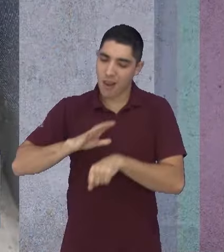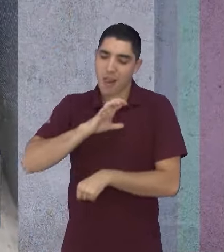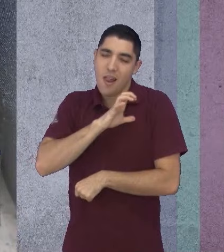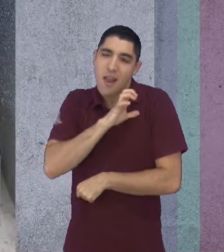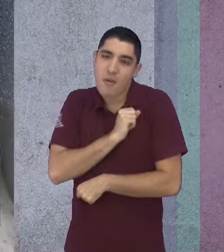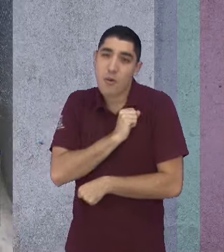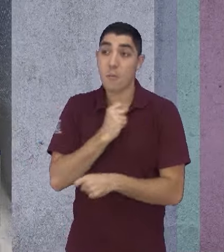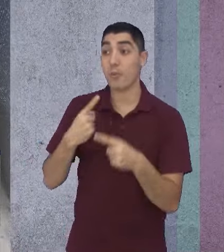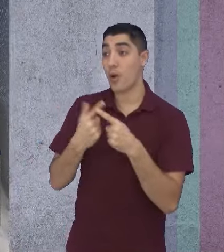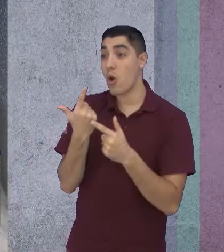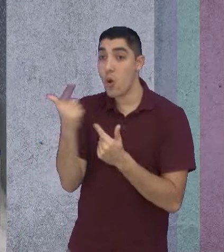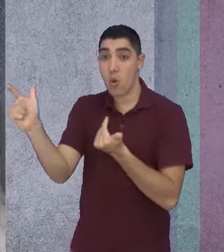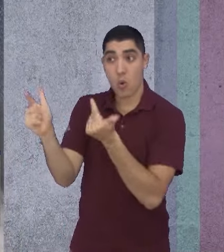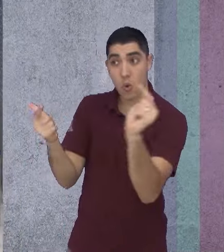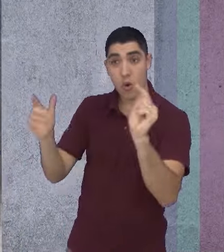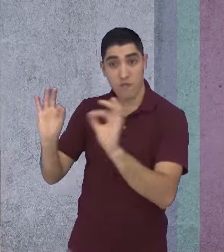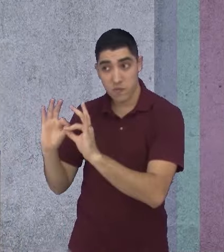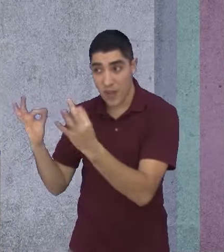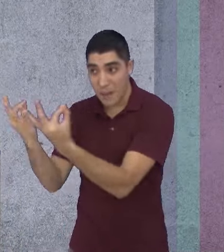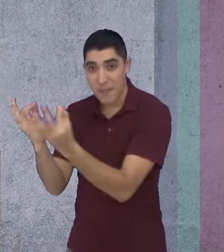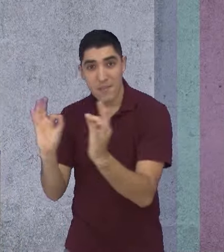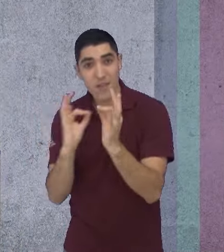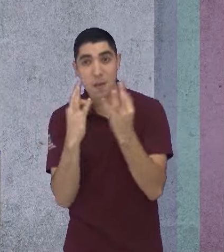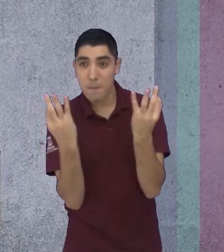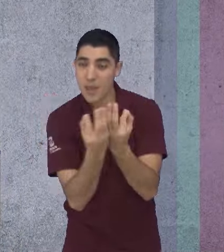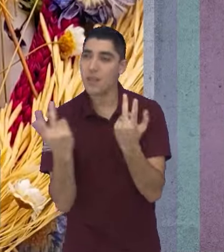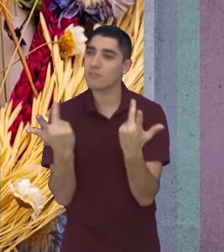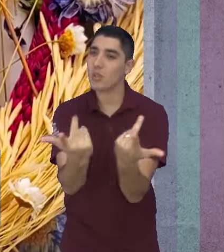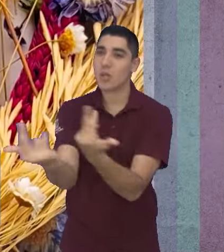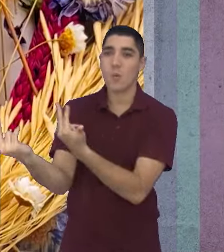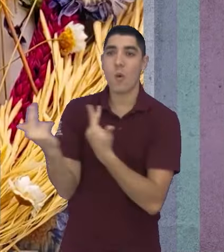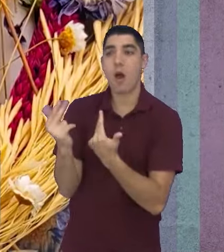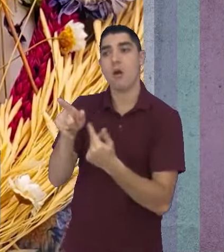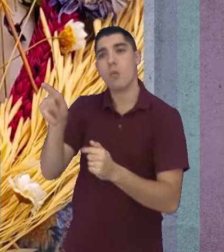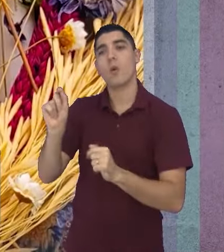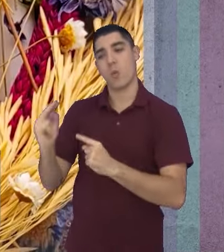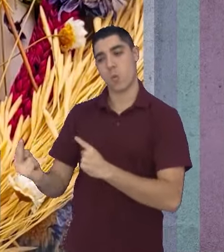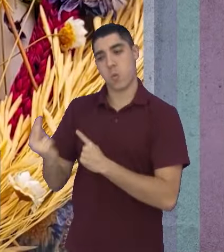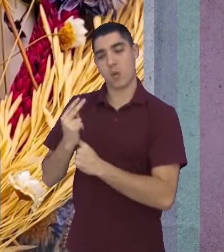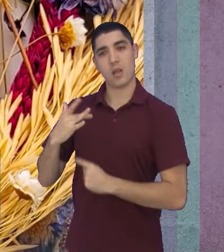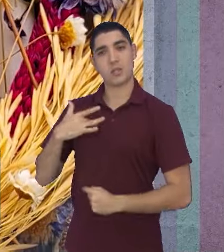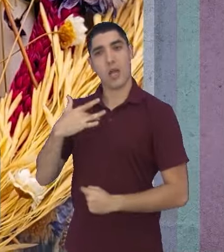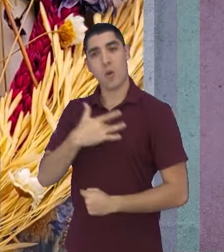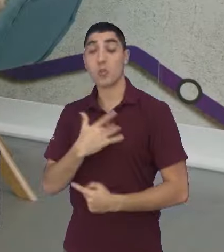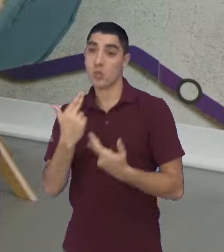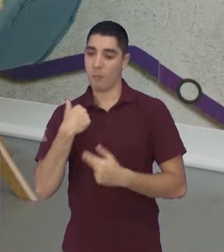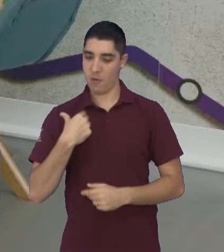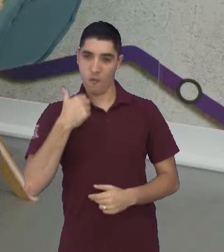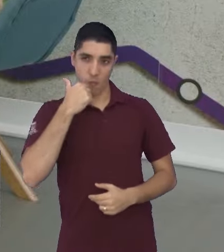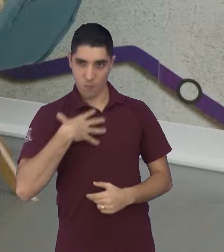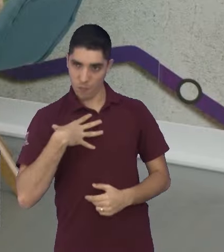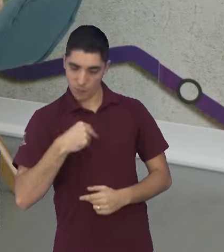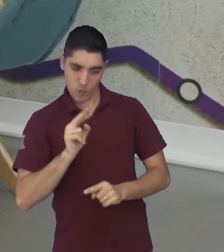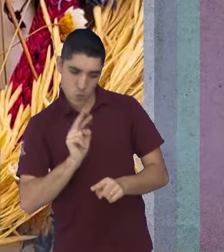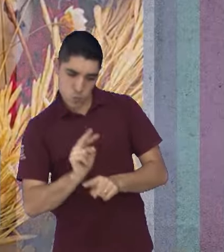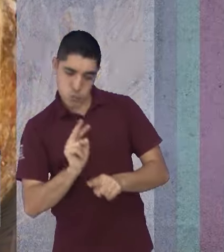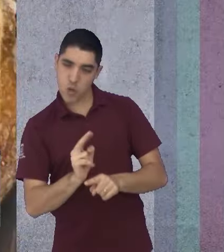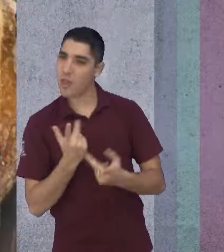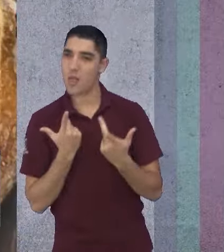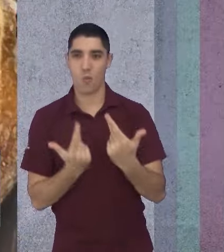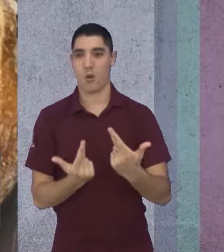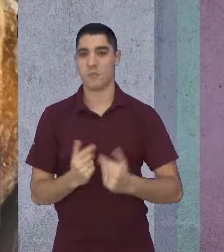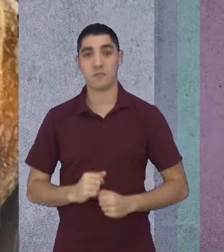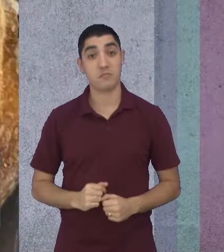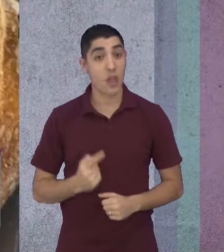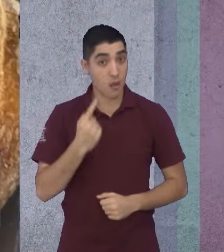famílias também, ter esses pães, esse carinho, cuidado com a alimentação que tenho também pelo meu filho. Sim, a gente tá vendo um pão